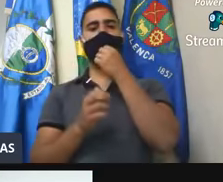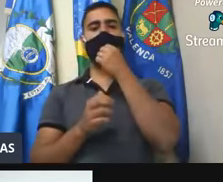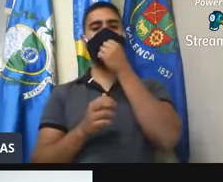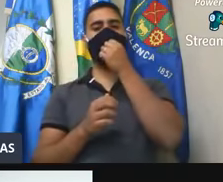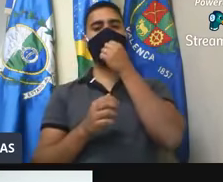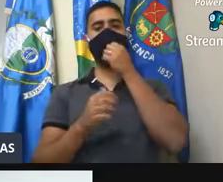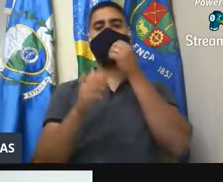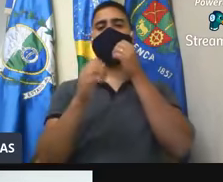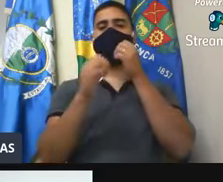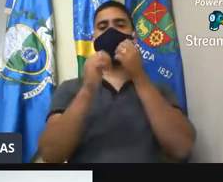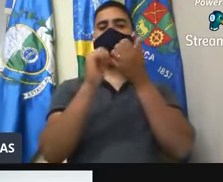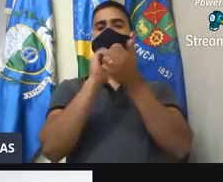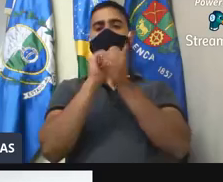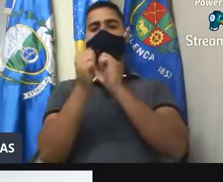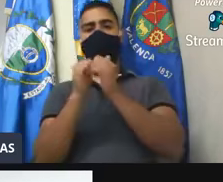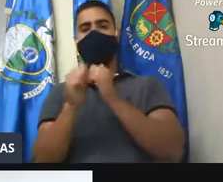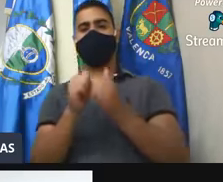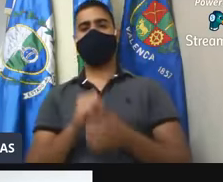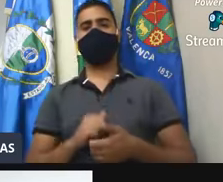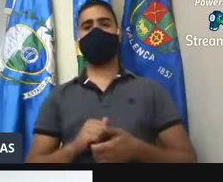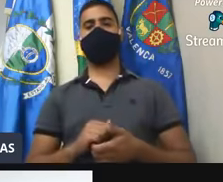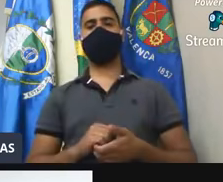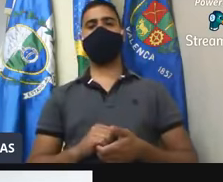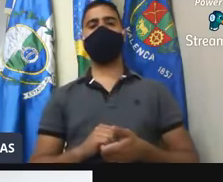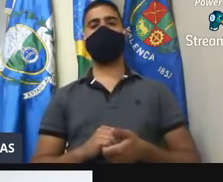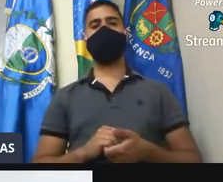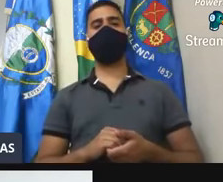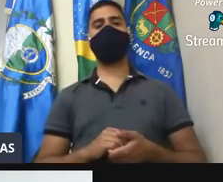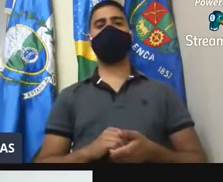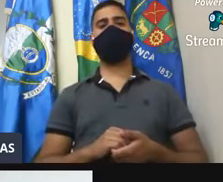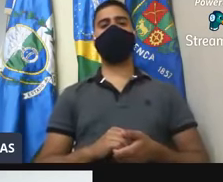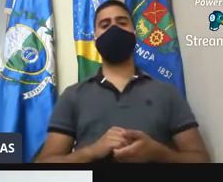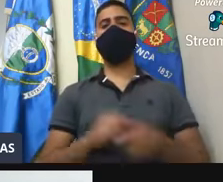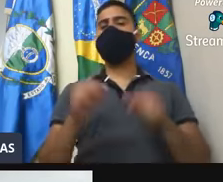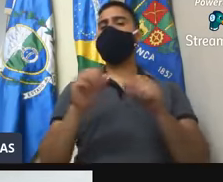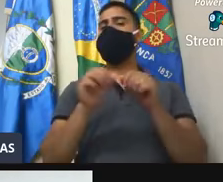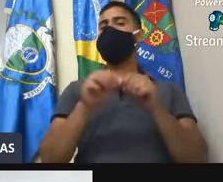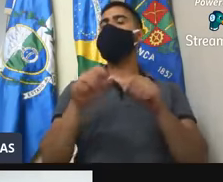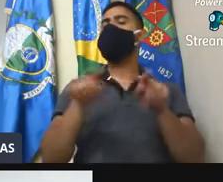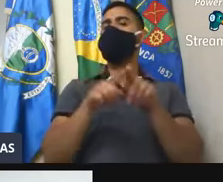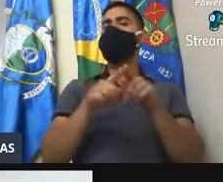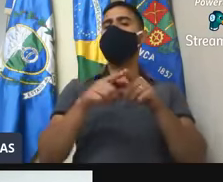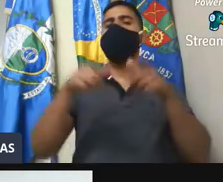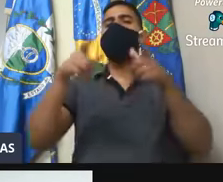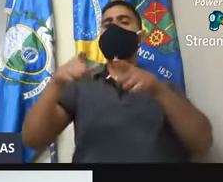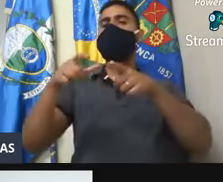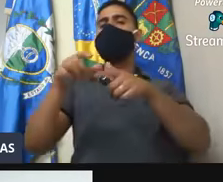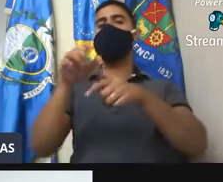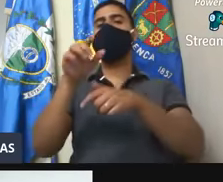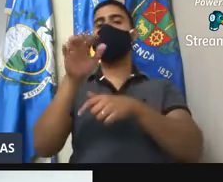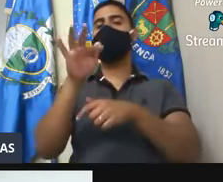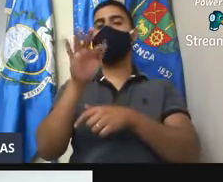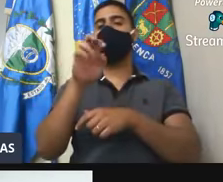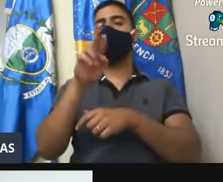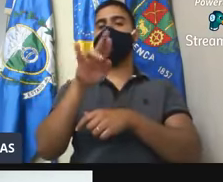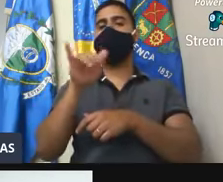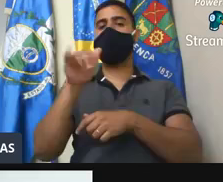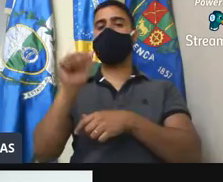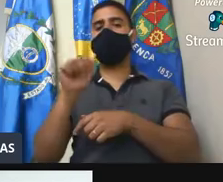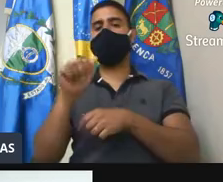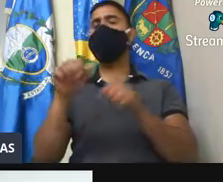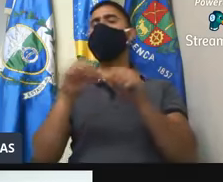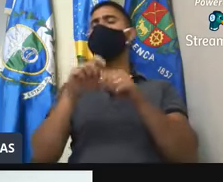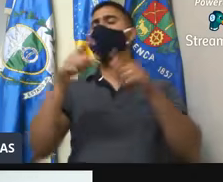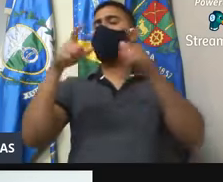esportes, vamos dizer que é um esporte, estão fazendo sua sede lá na Ferreira, sede própria, todos eles com a sua sede